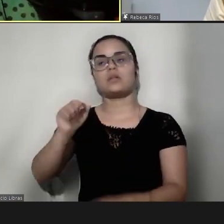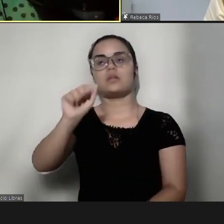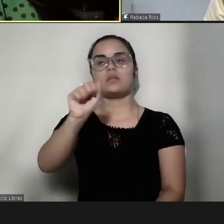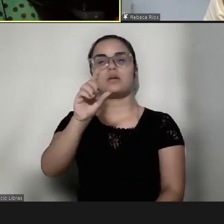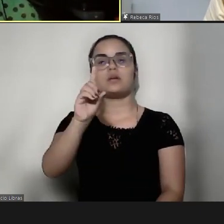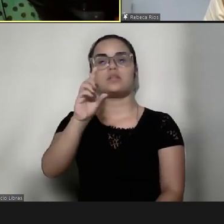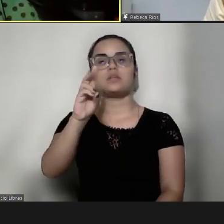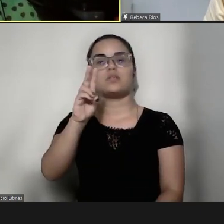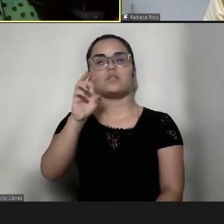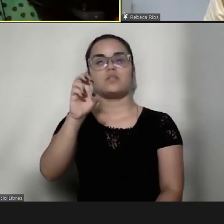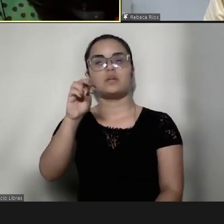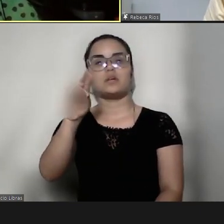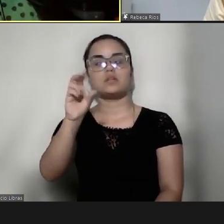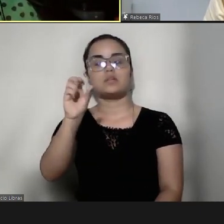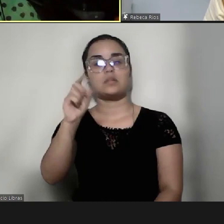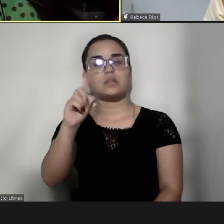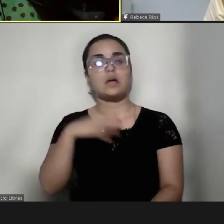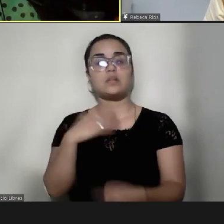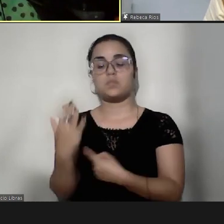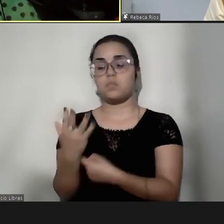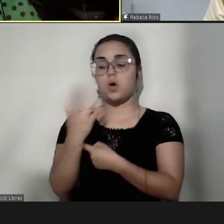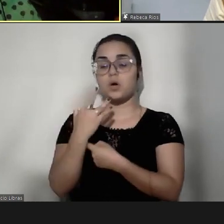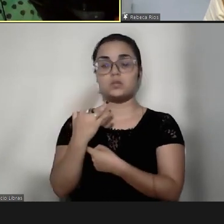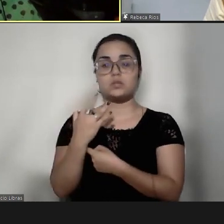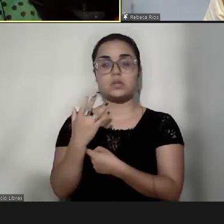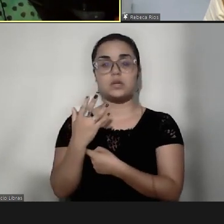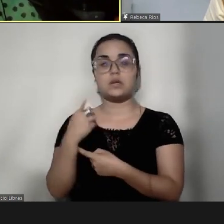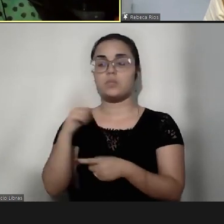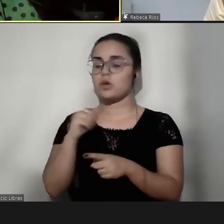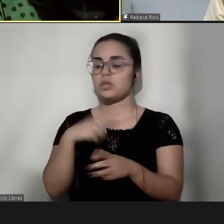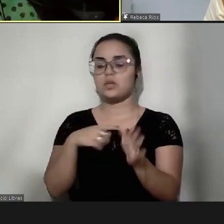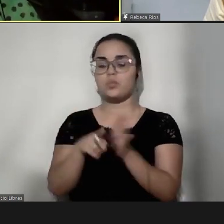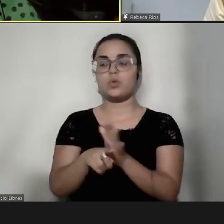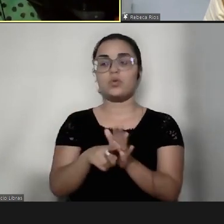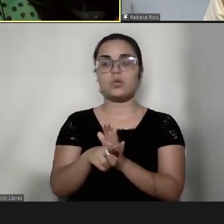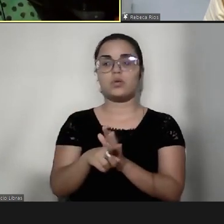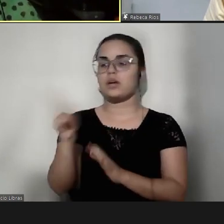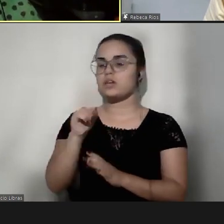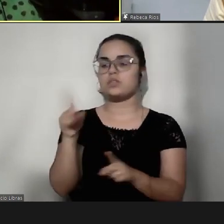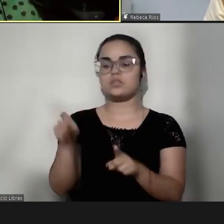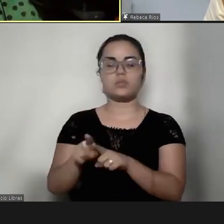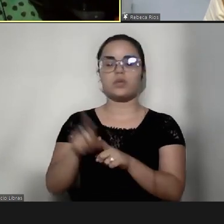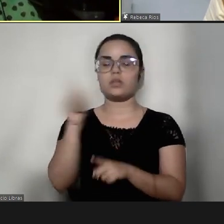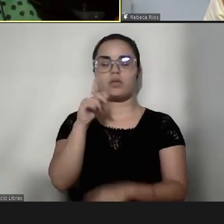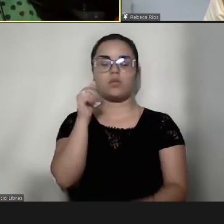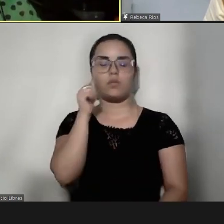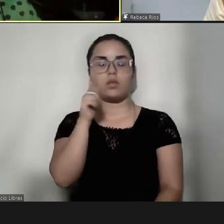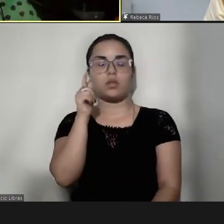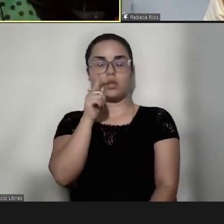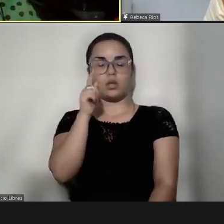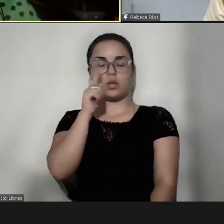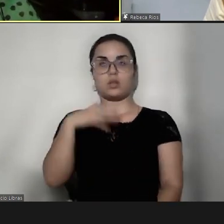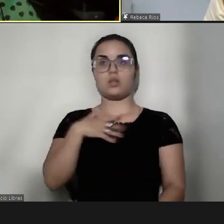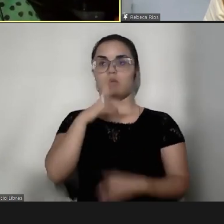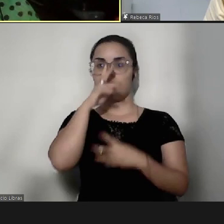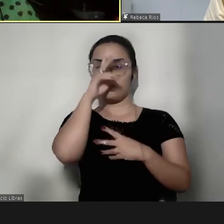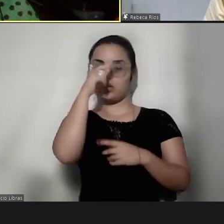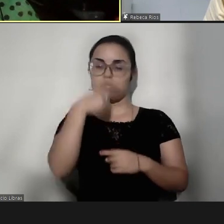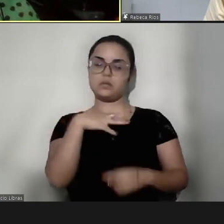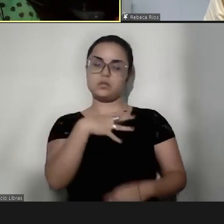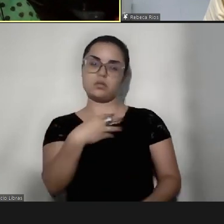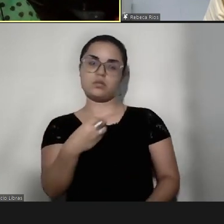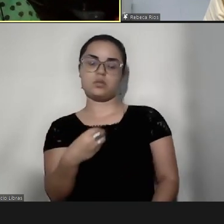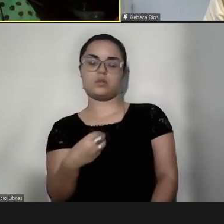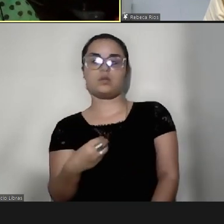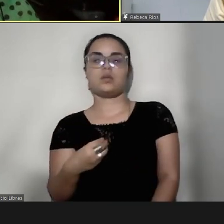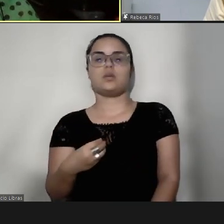apresenta. Se a gente não busca isso, a gente também não consegue fortalecer os nossos filhos, a gente não